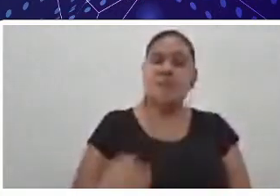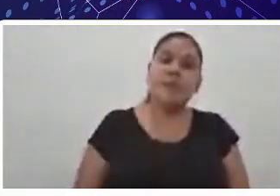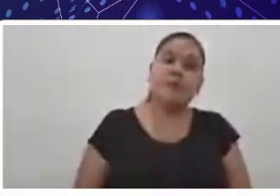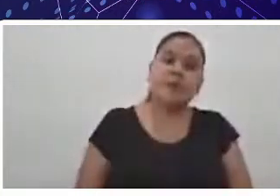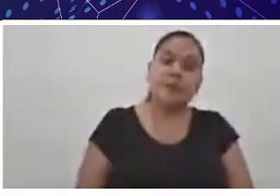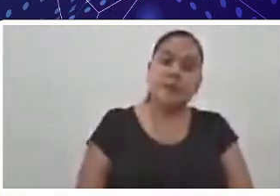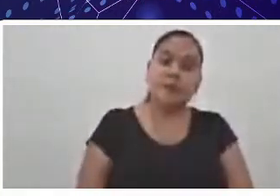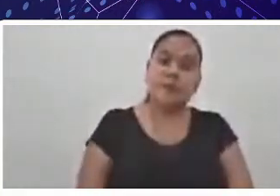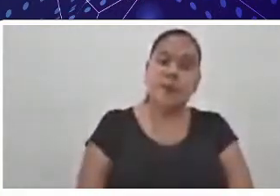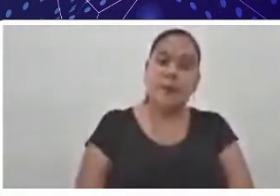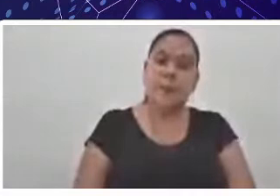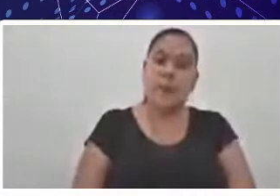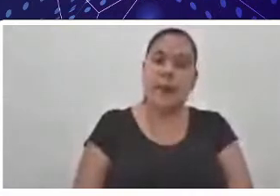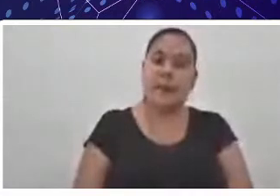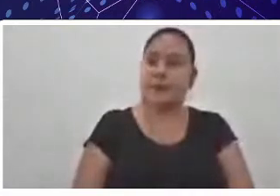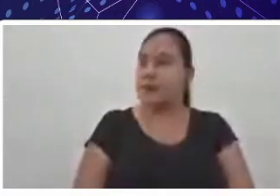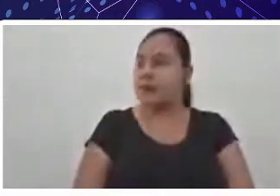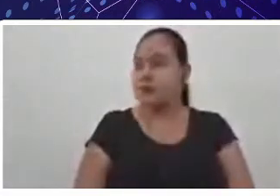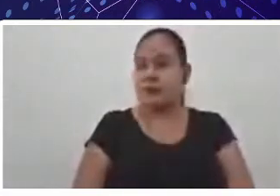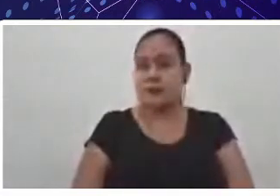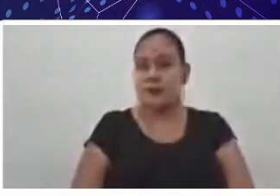Pode falar, Bruna, fica à vontade.